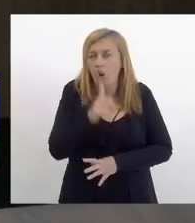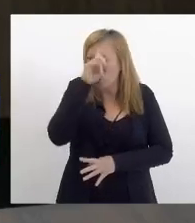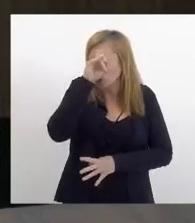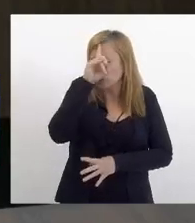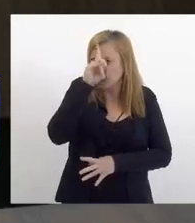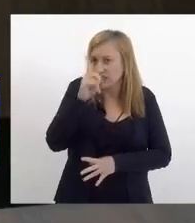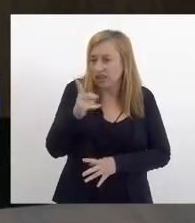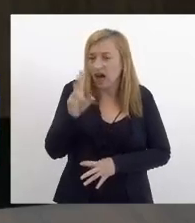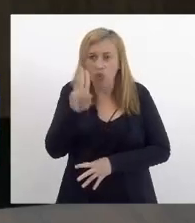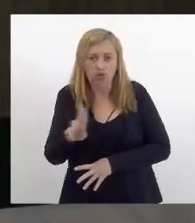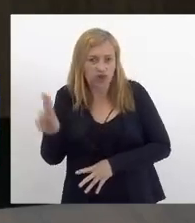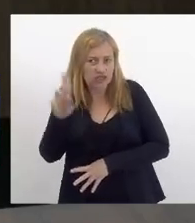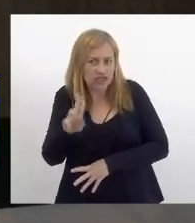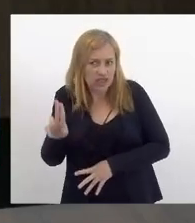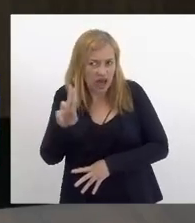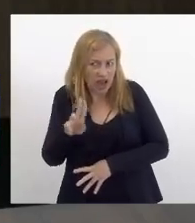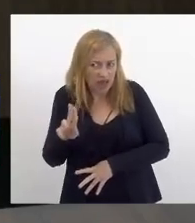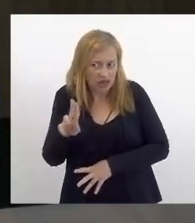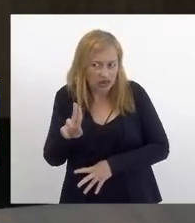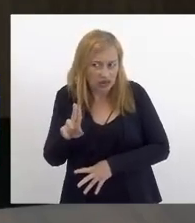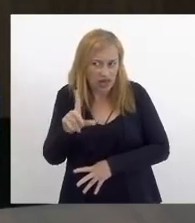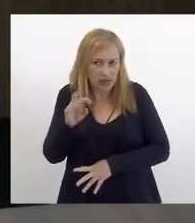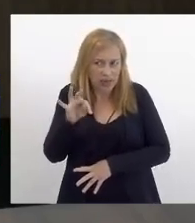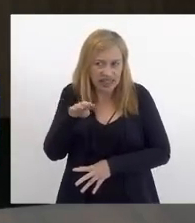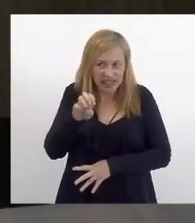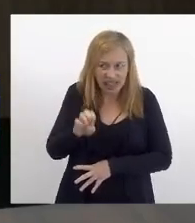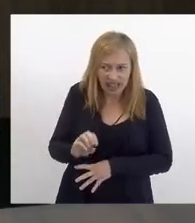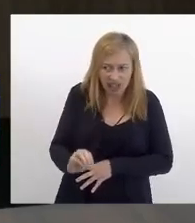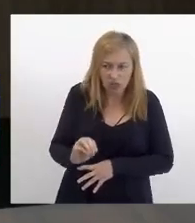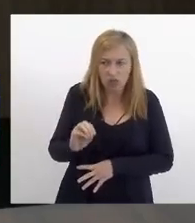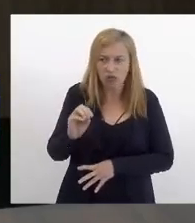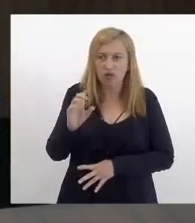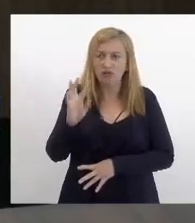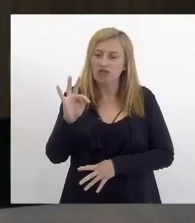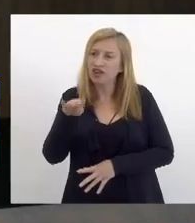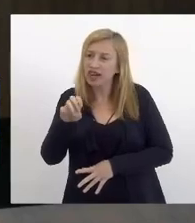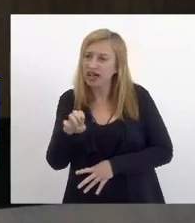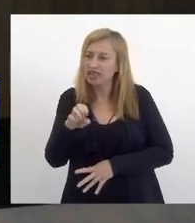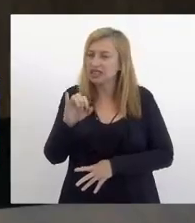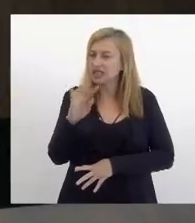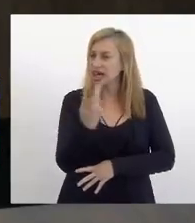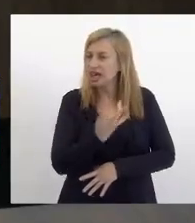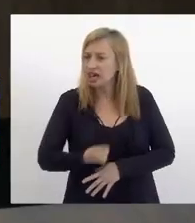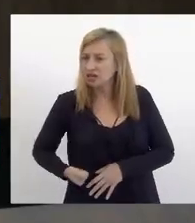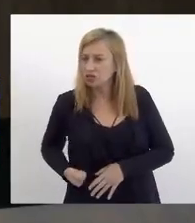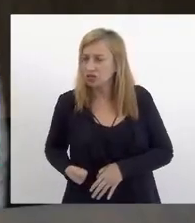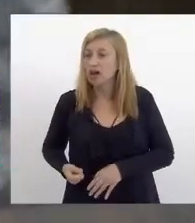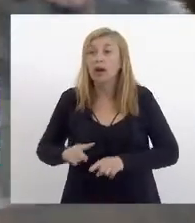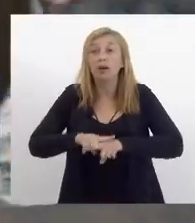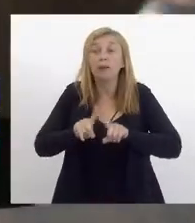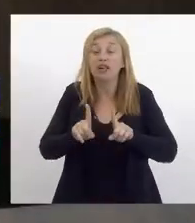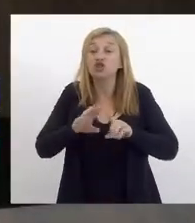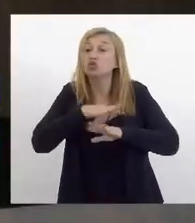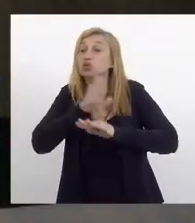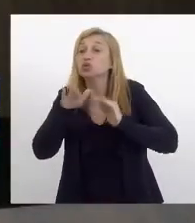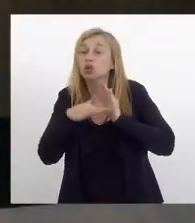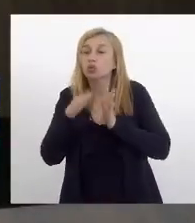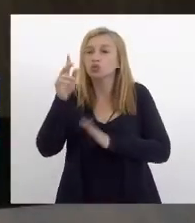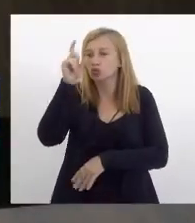hospital universitário Clementino Fraga na ilha do governador mas todos os hospitais